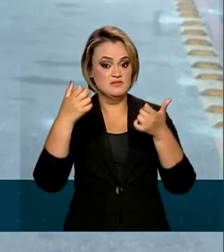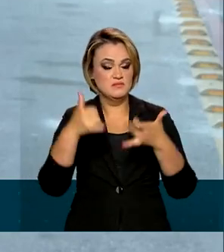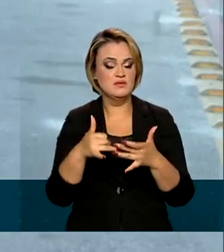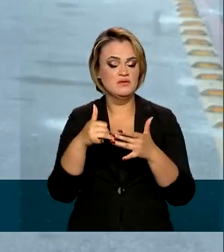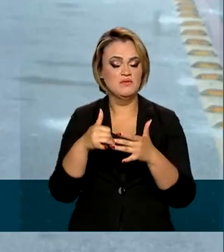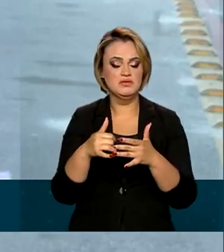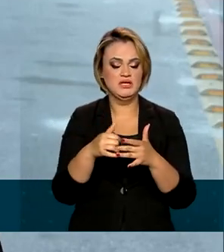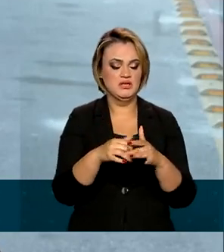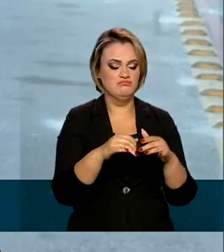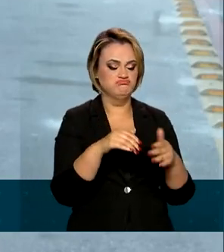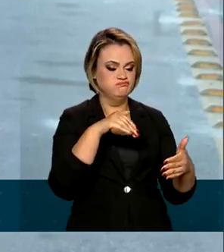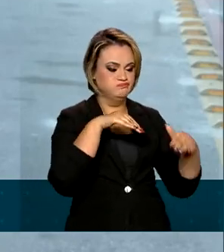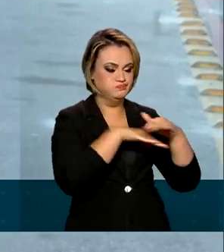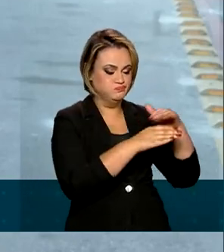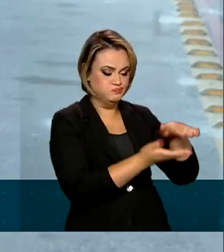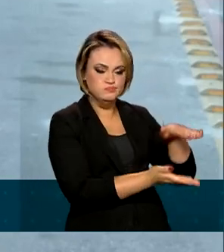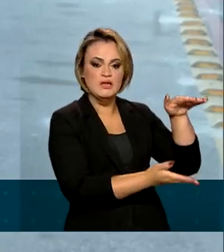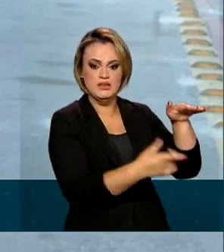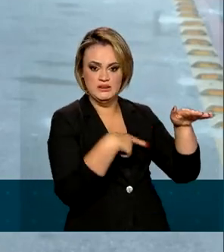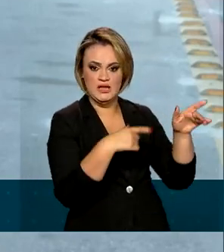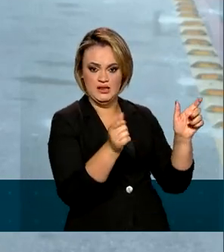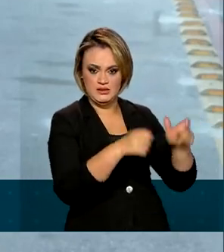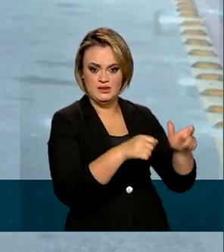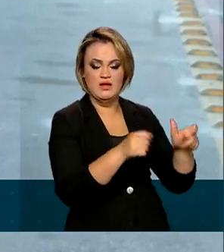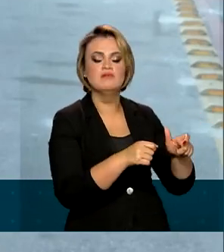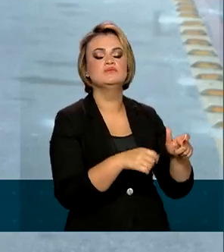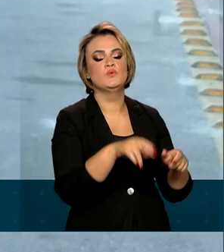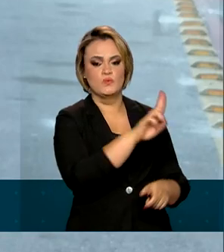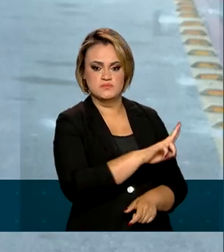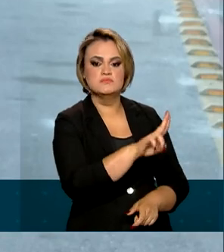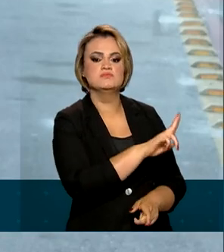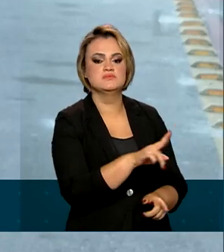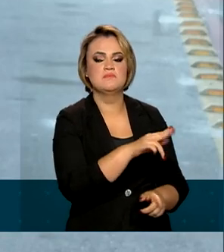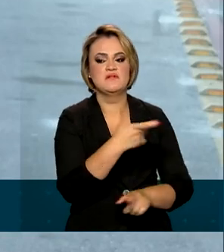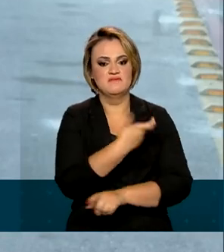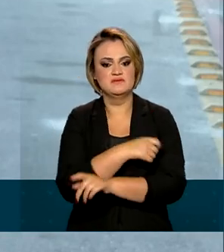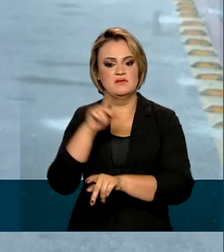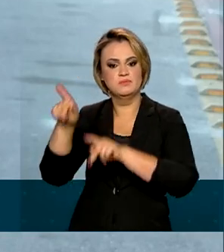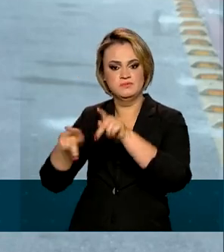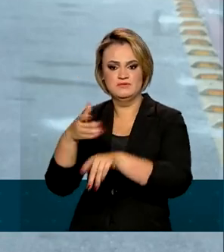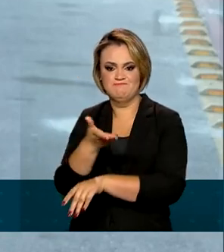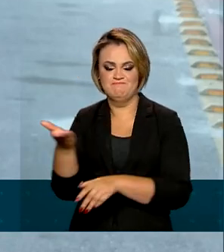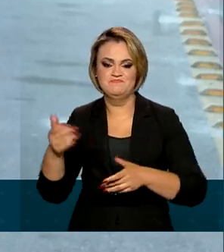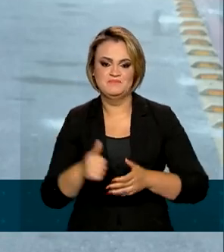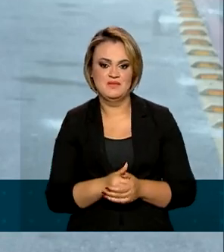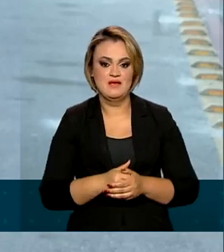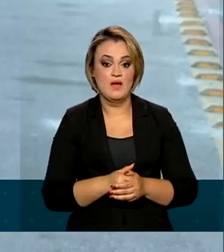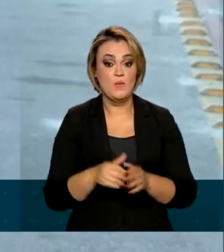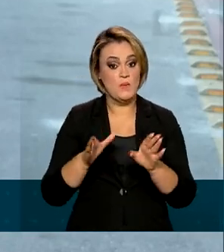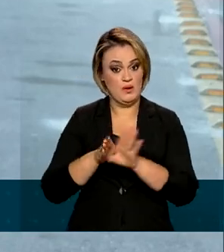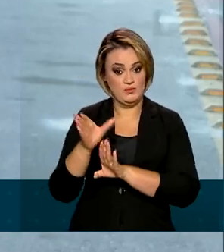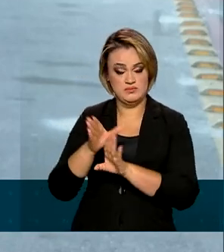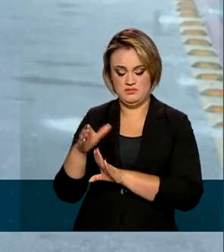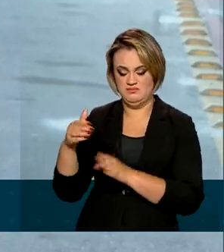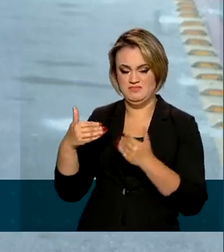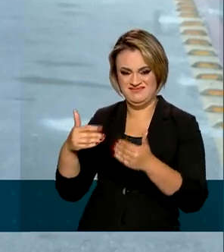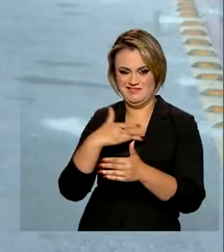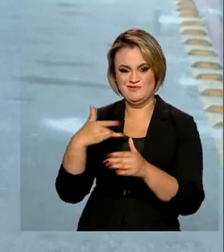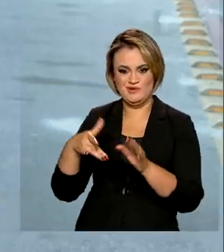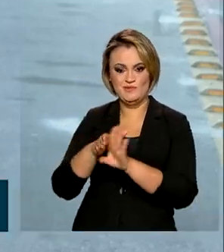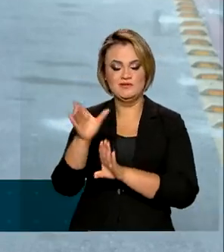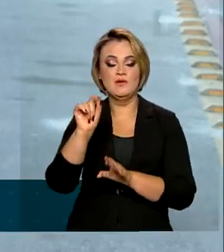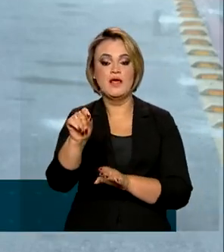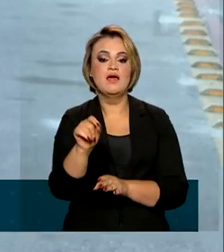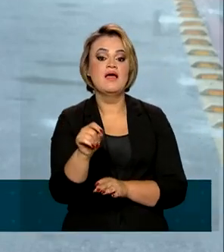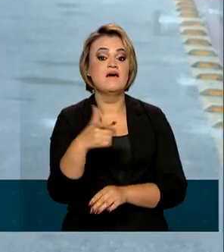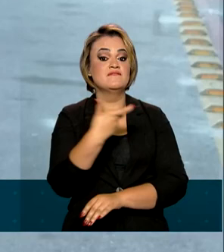estoques existentes nos estados e municípios também devem ser usados para esse público. Segundo a recomendação do Ministério da Saúde, a